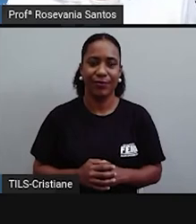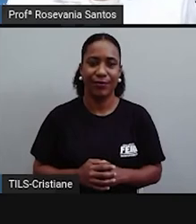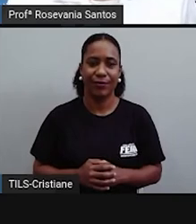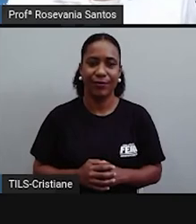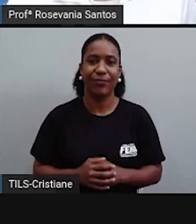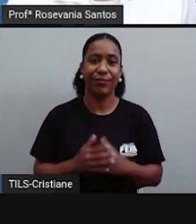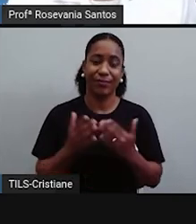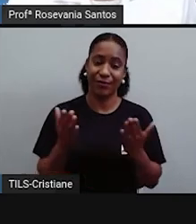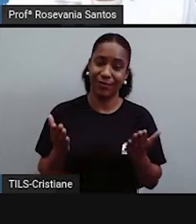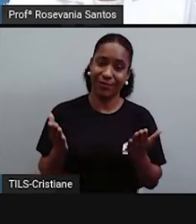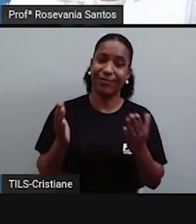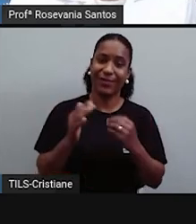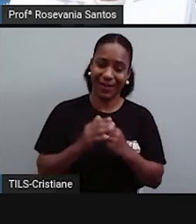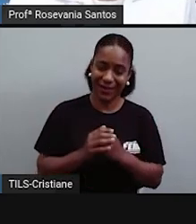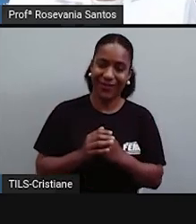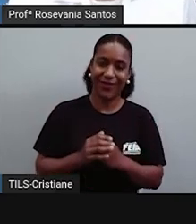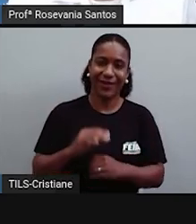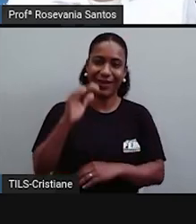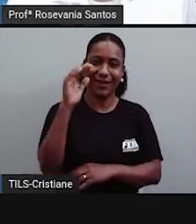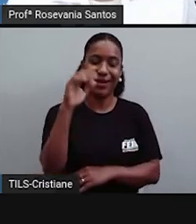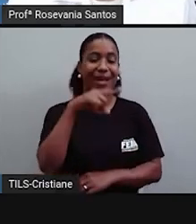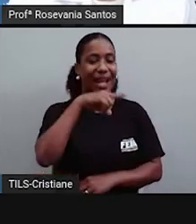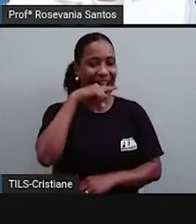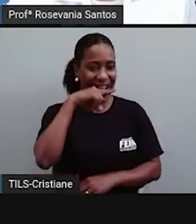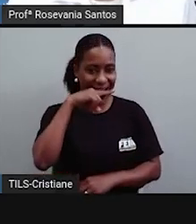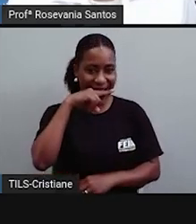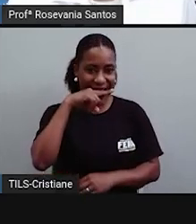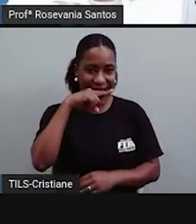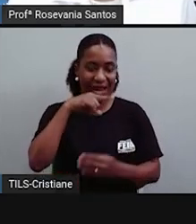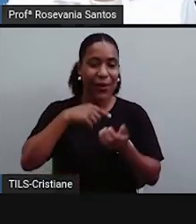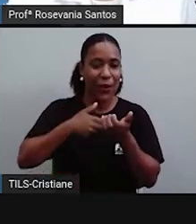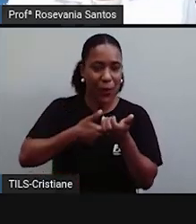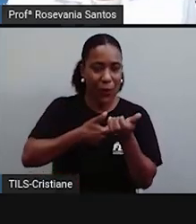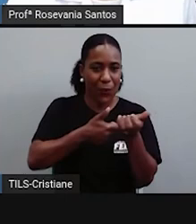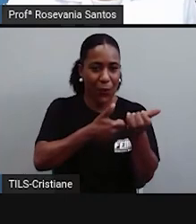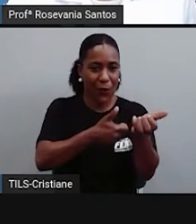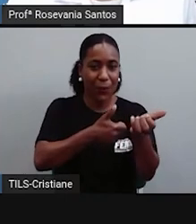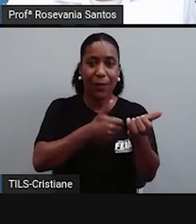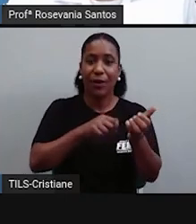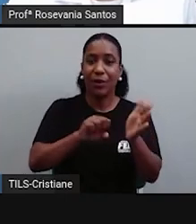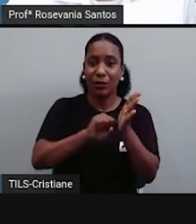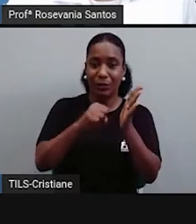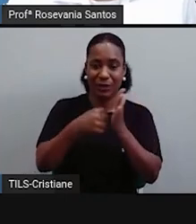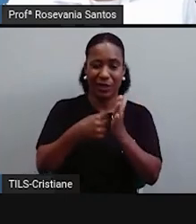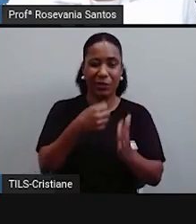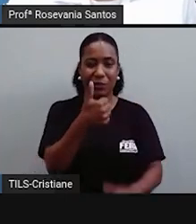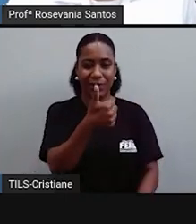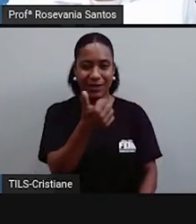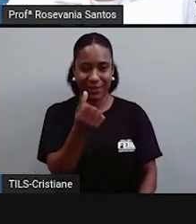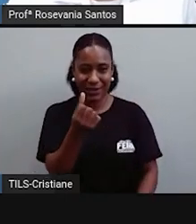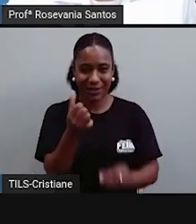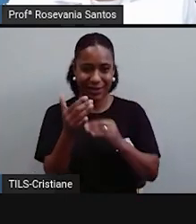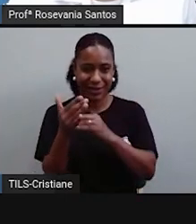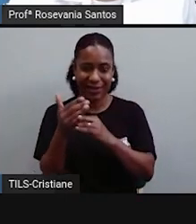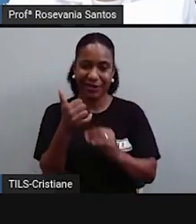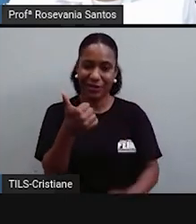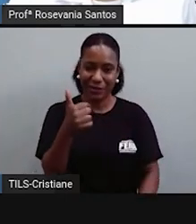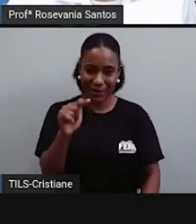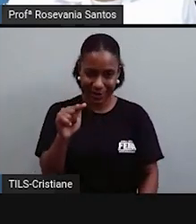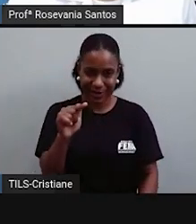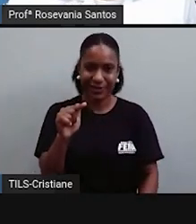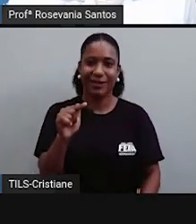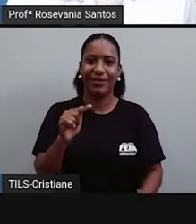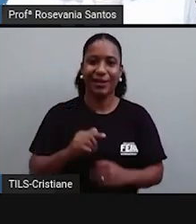Aí, vem aquela de açúcar. Já no século XVI, século XVII. Aqui, essa parte bem representada pela cor verde, no